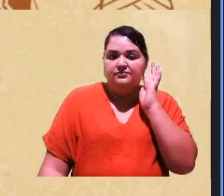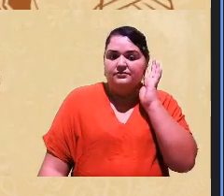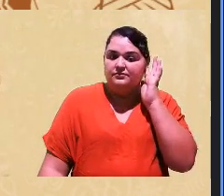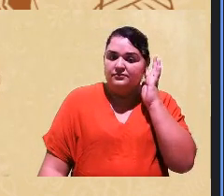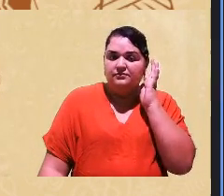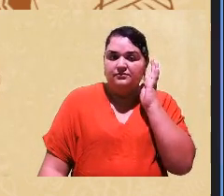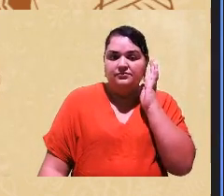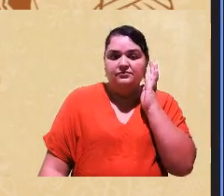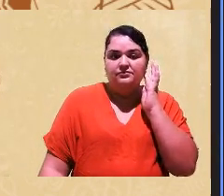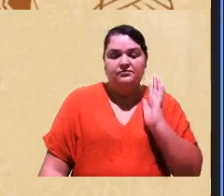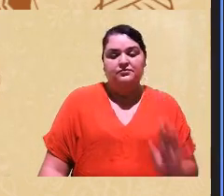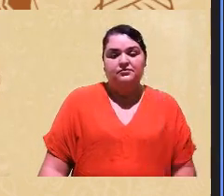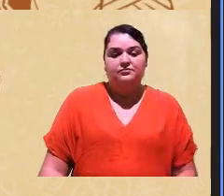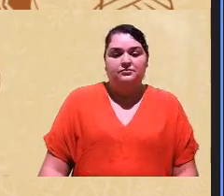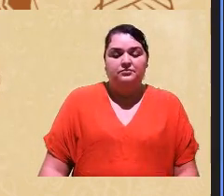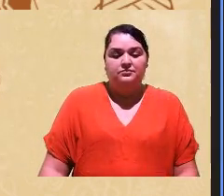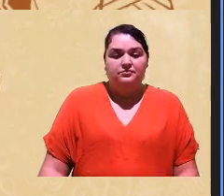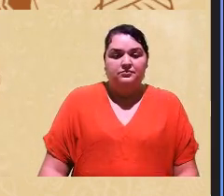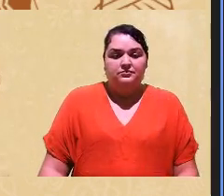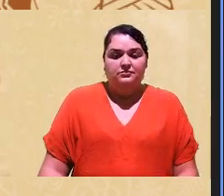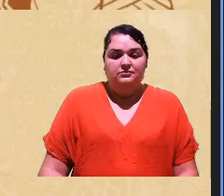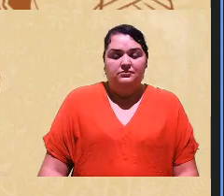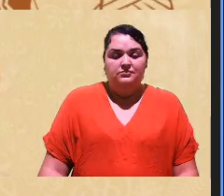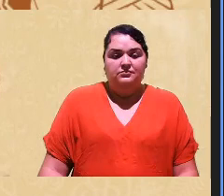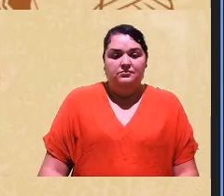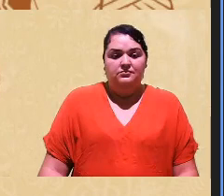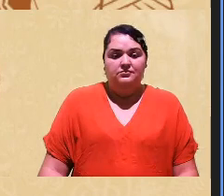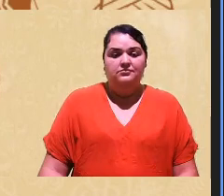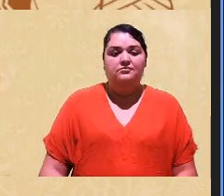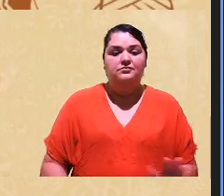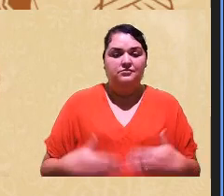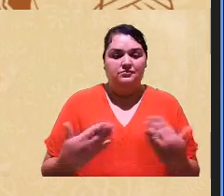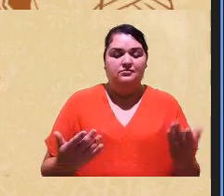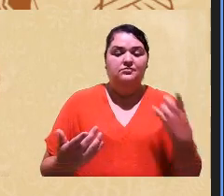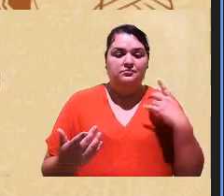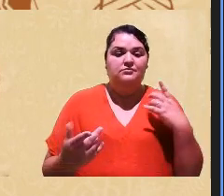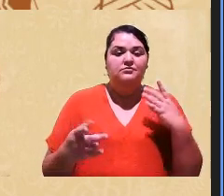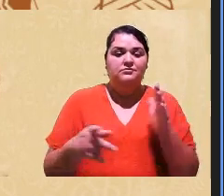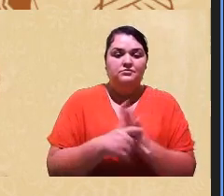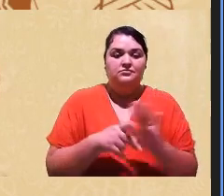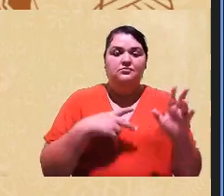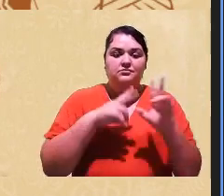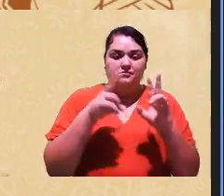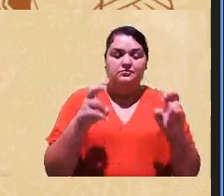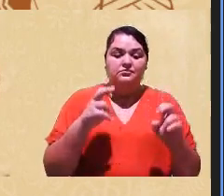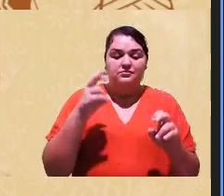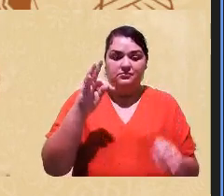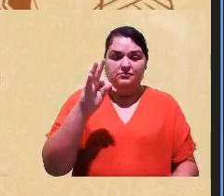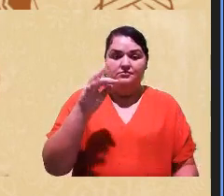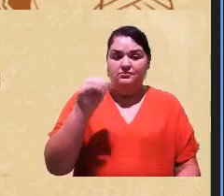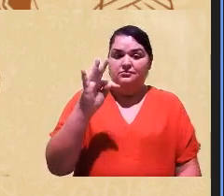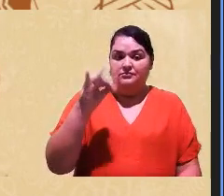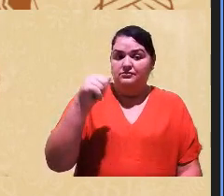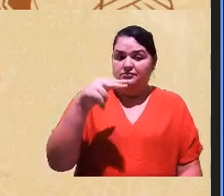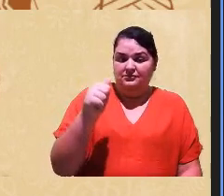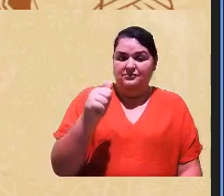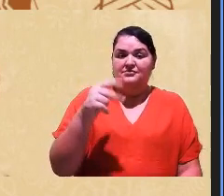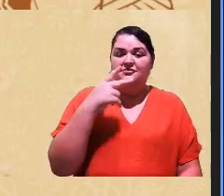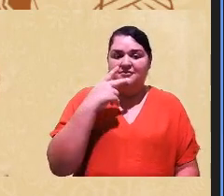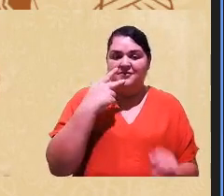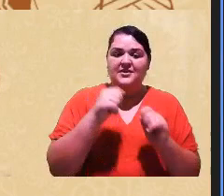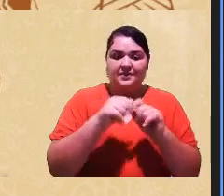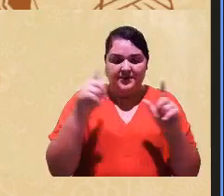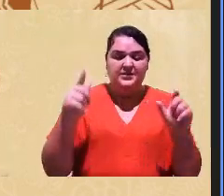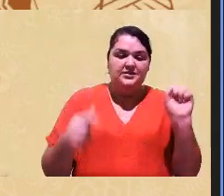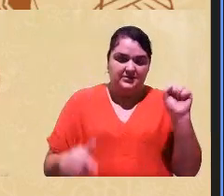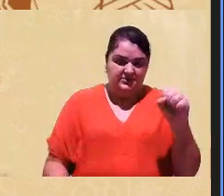então acho que a questão aqui da Tatiana vou começar por aqui aparece sim Tatiana obrigada